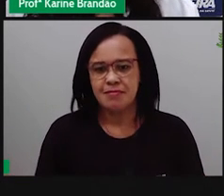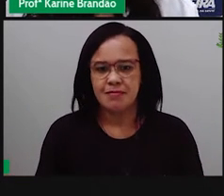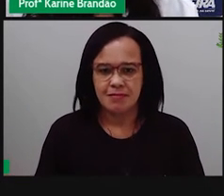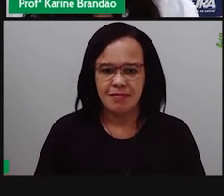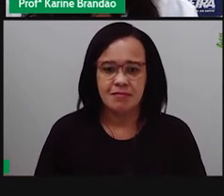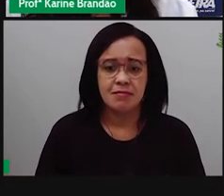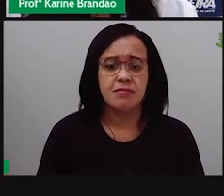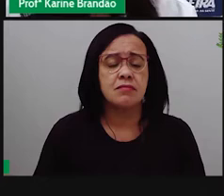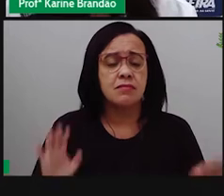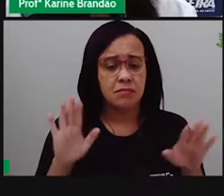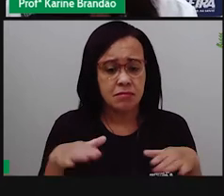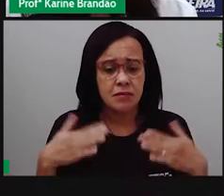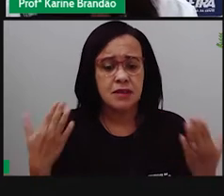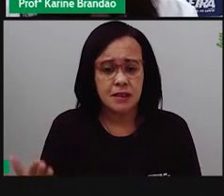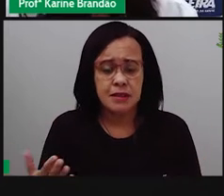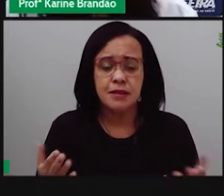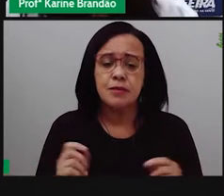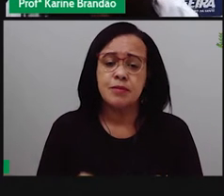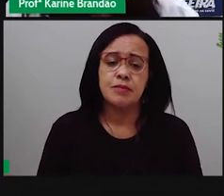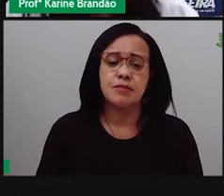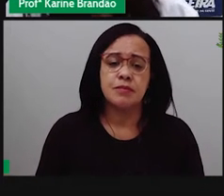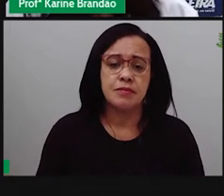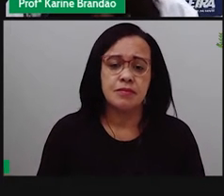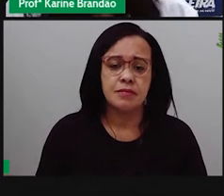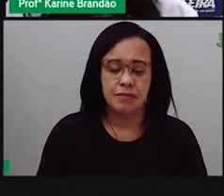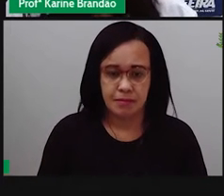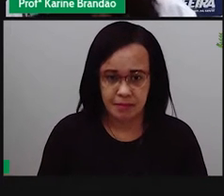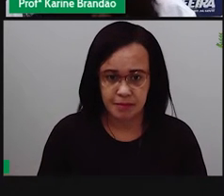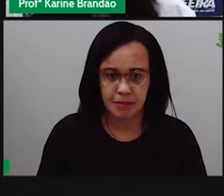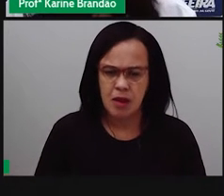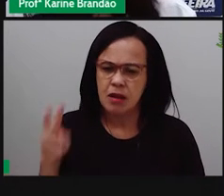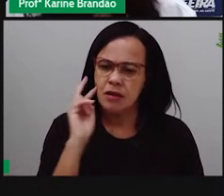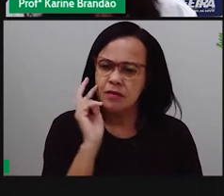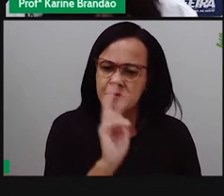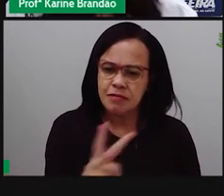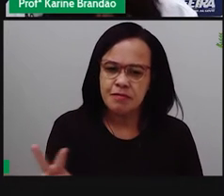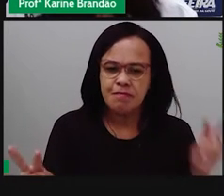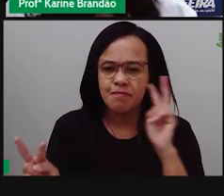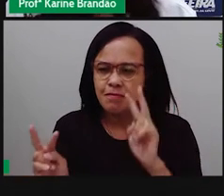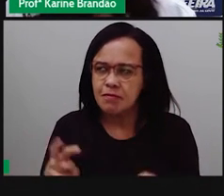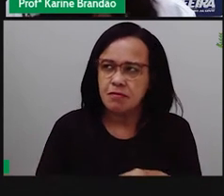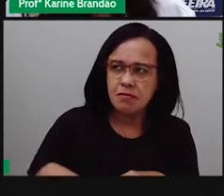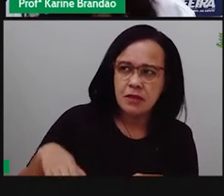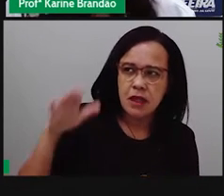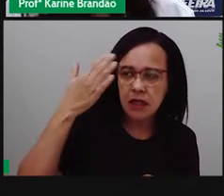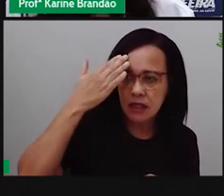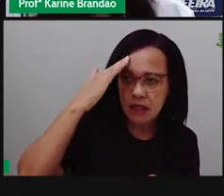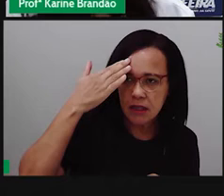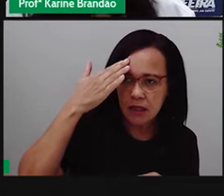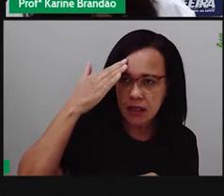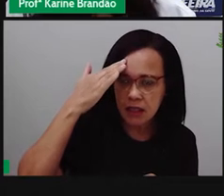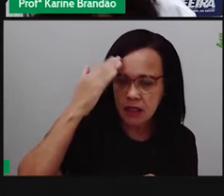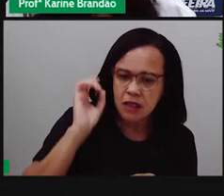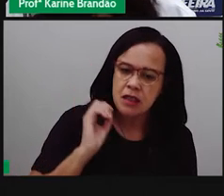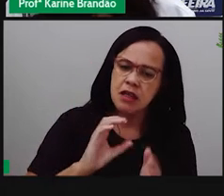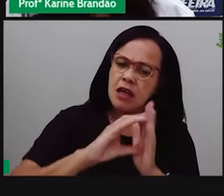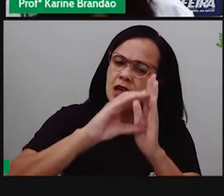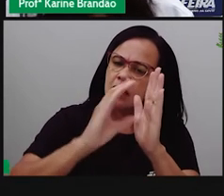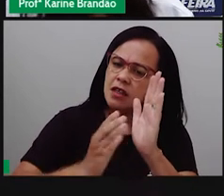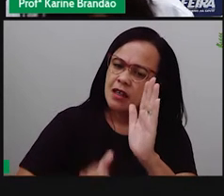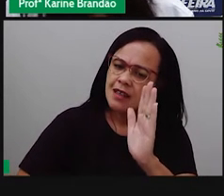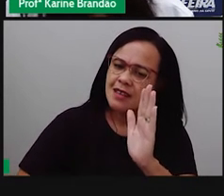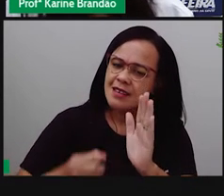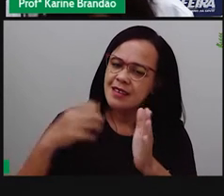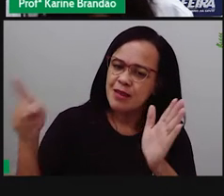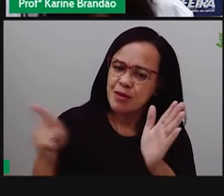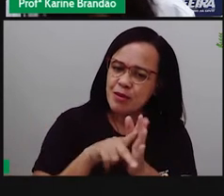E aí, o que que acontece? Além de a gente entender que essas características, elas são herdadas dos pais, para